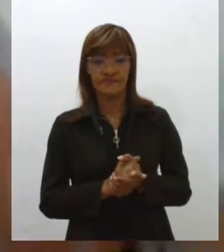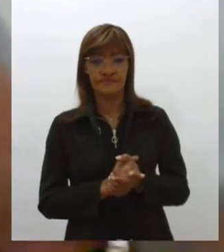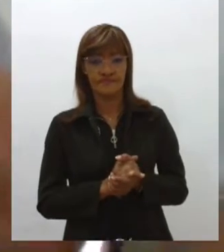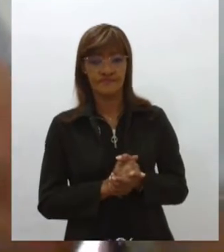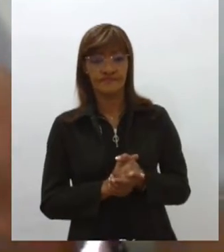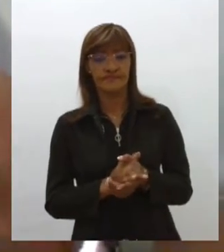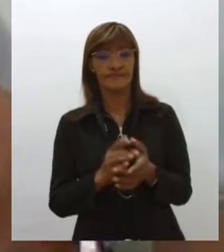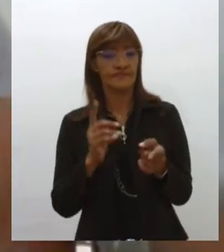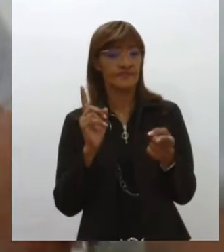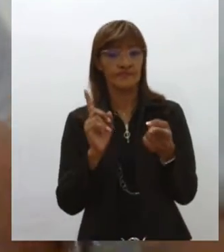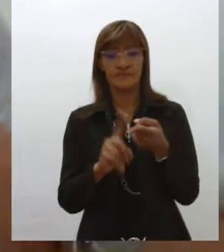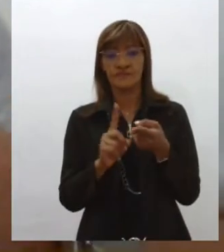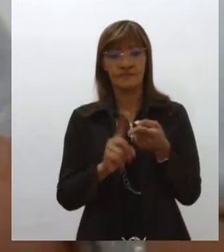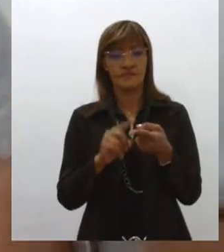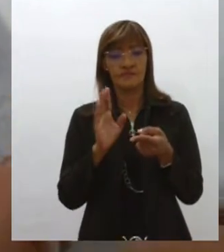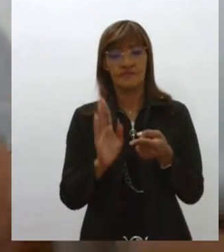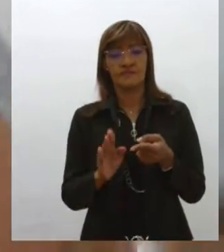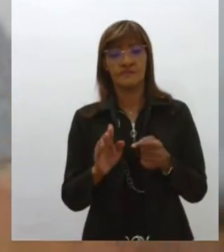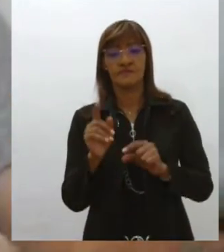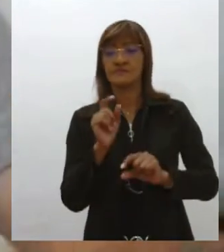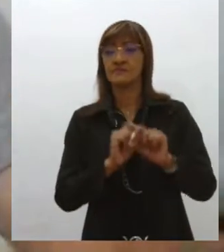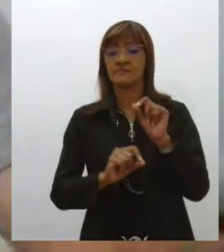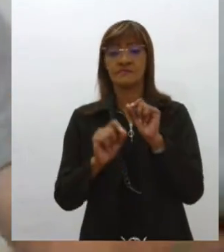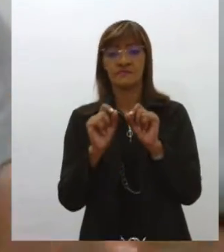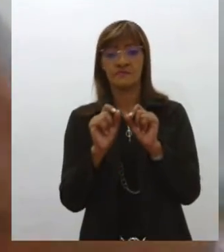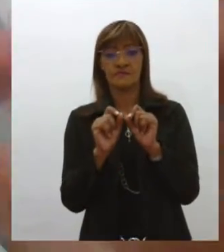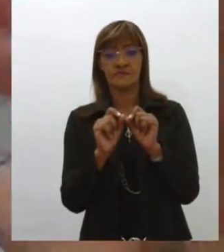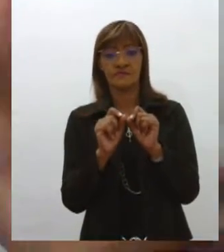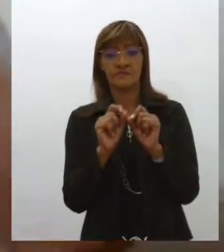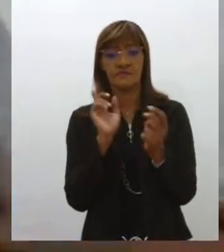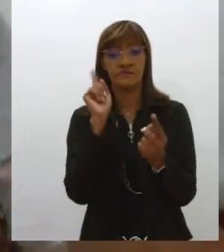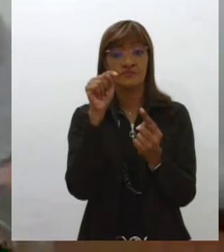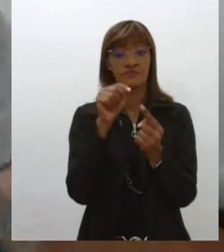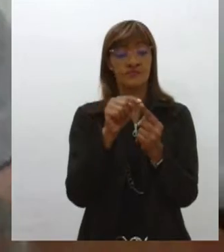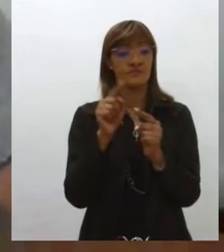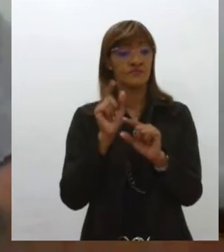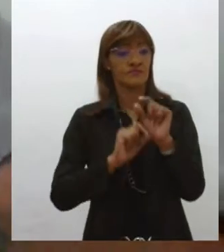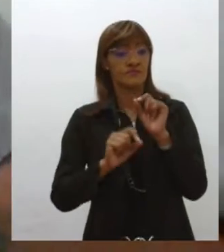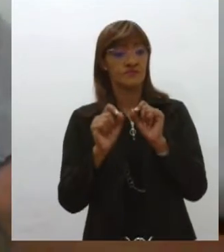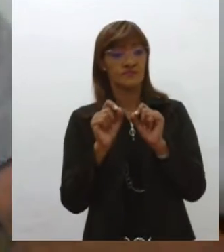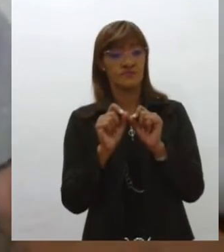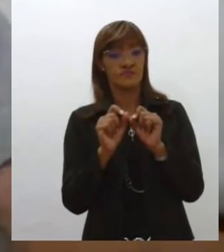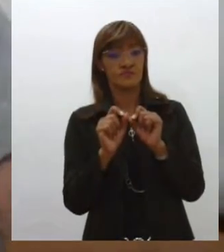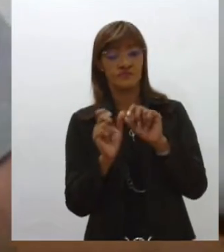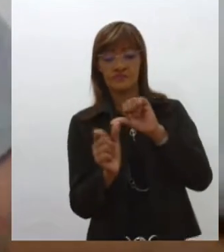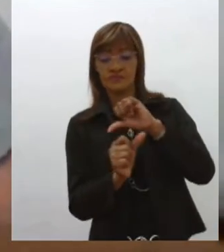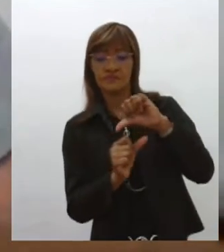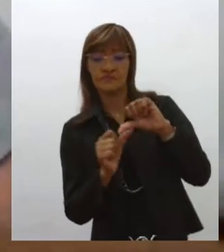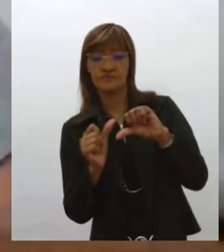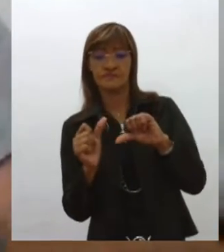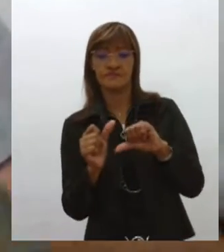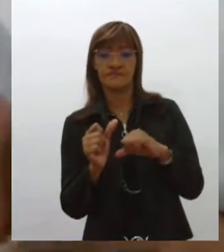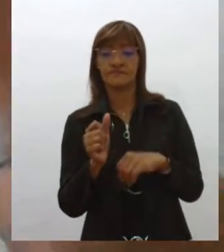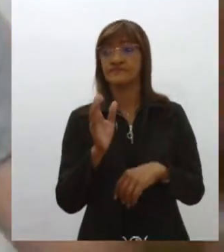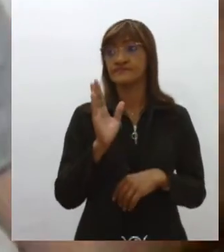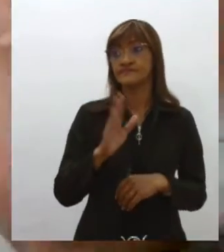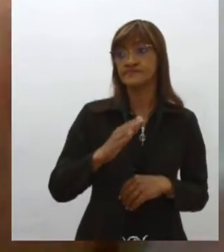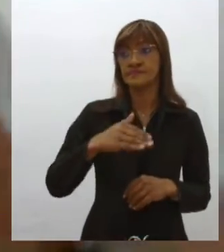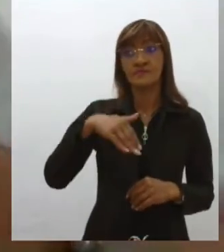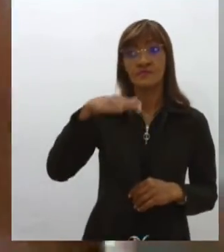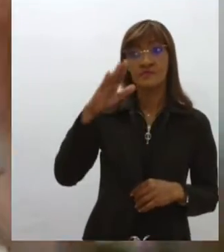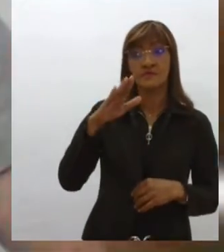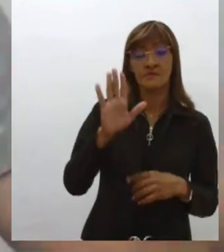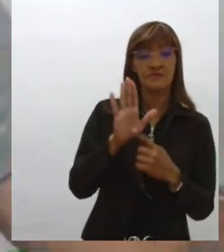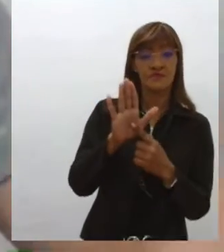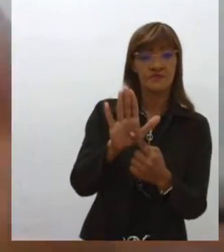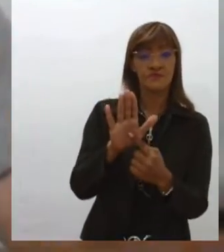símbolos que tinham como objetivo desconstruir aquelas imagens simbólicas do